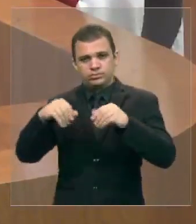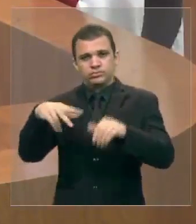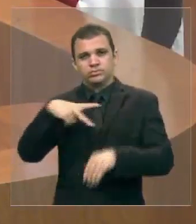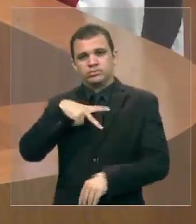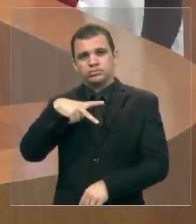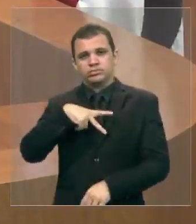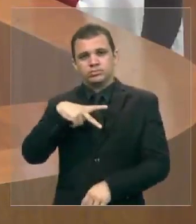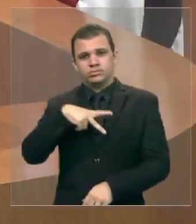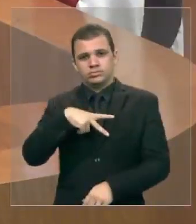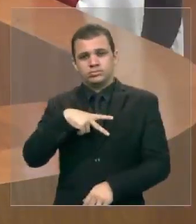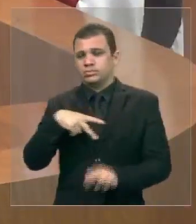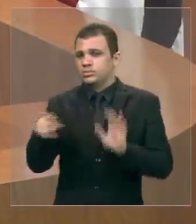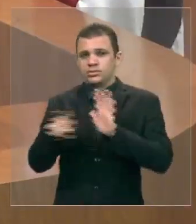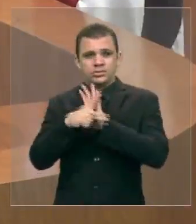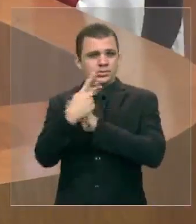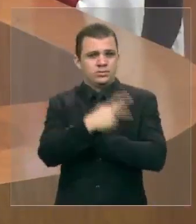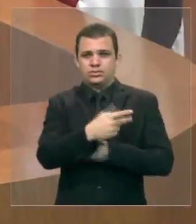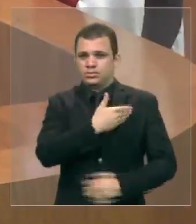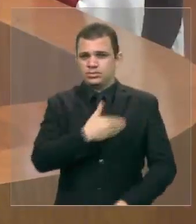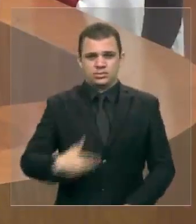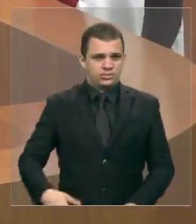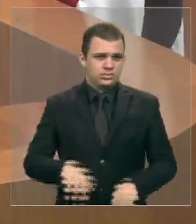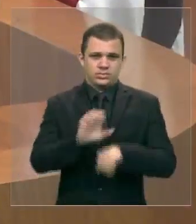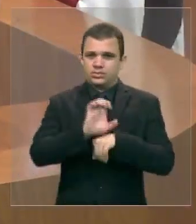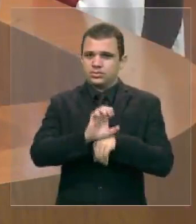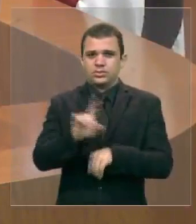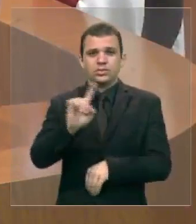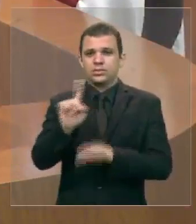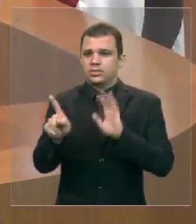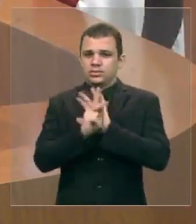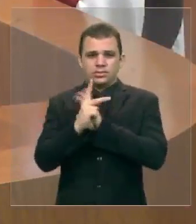que não é do governo do Estado, não é do município de Mata Roma.